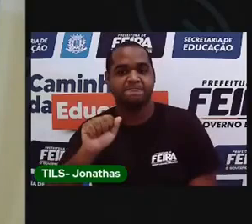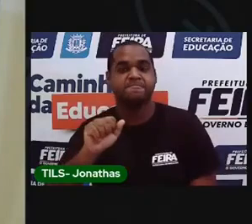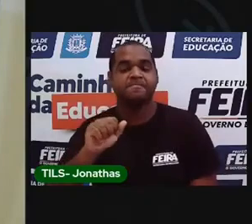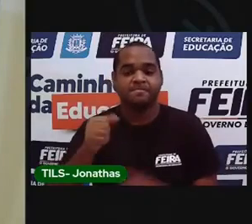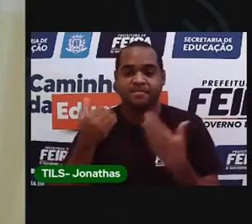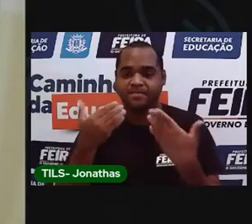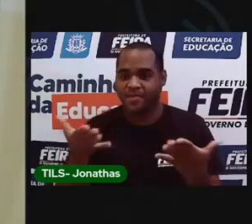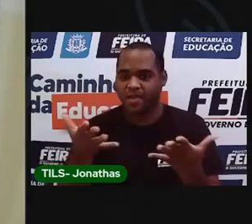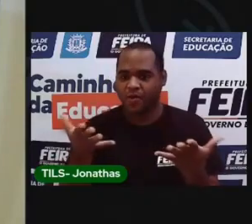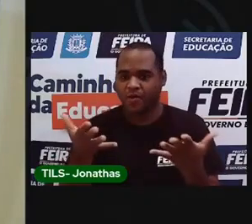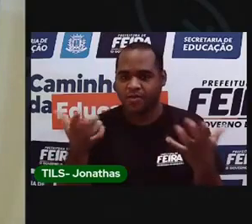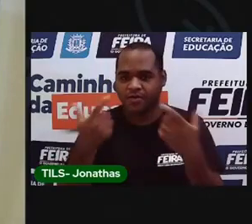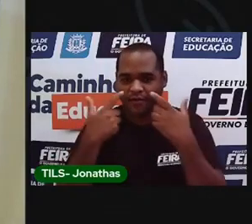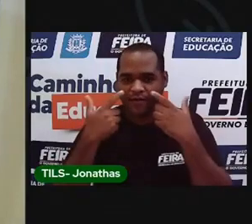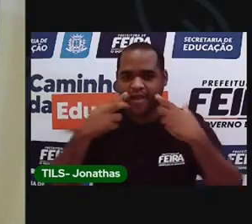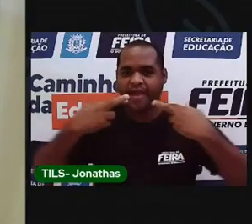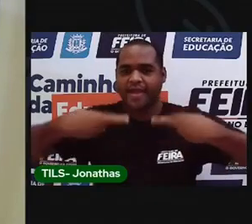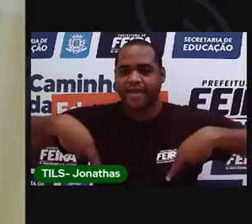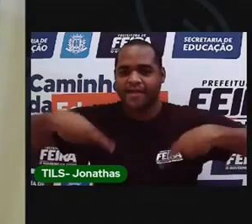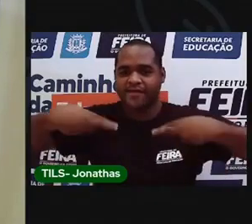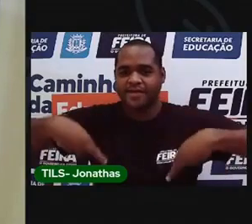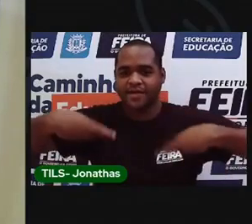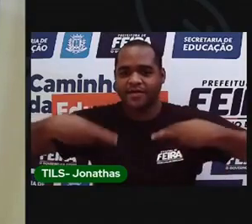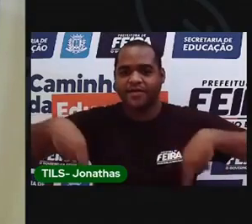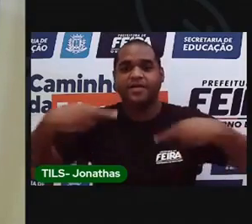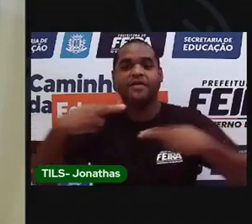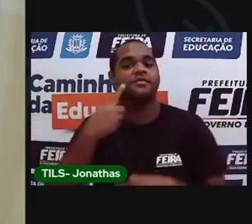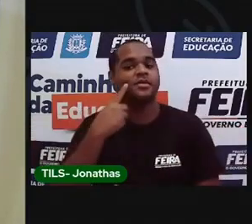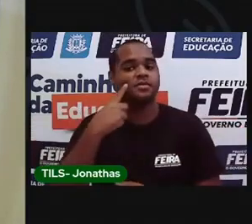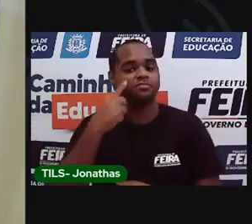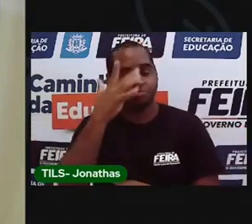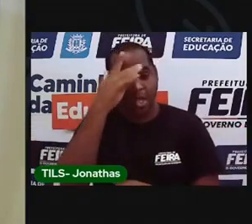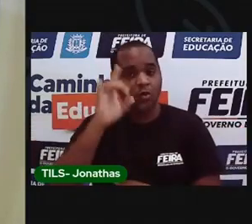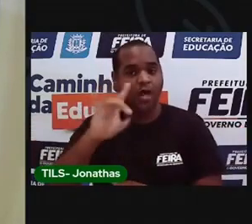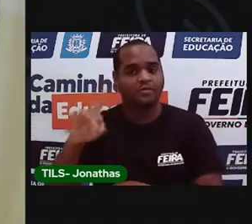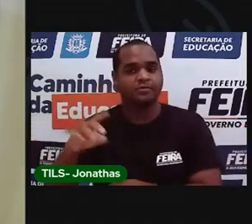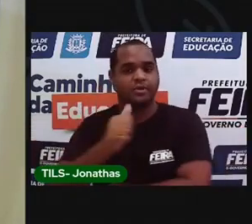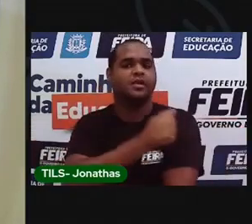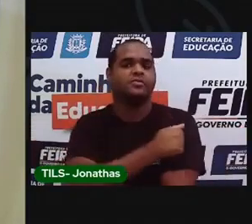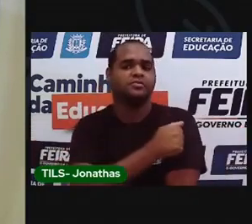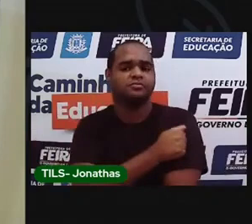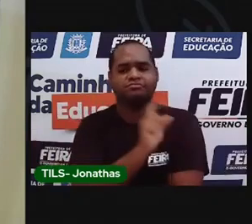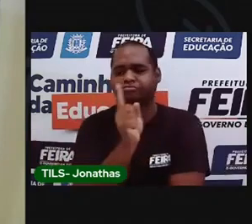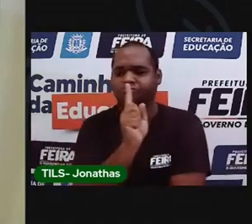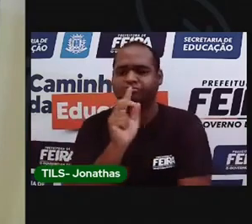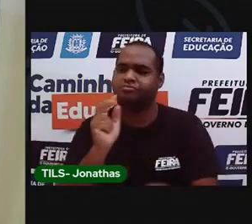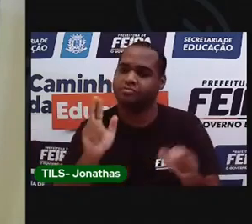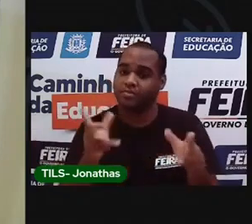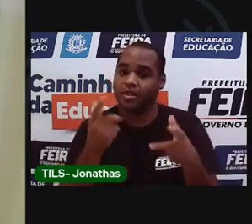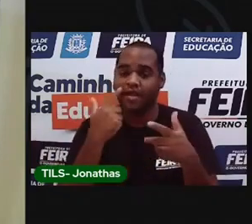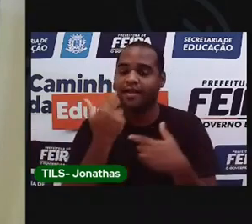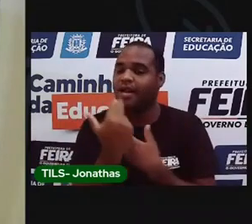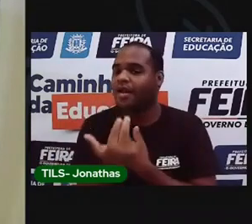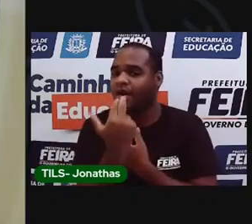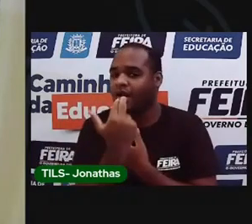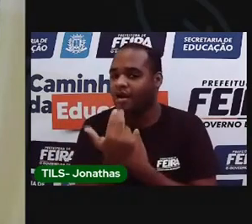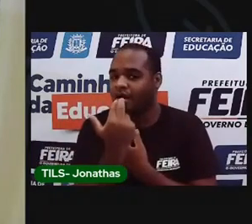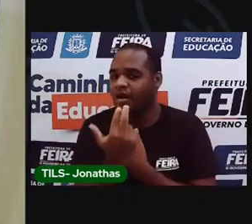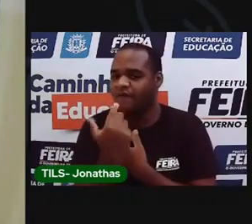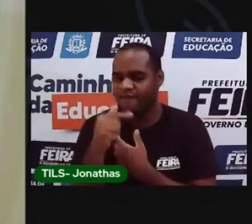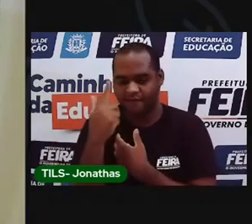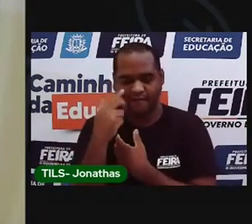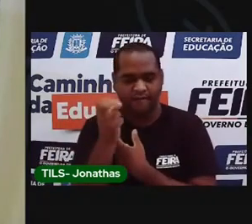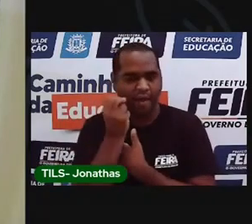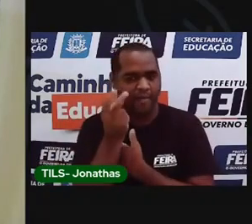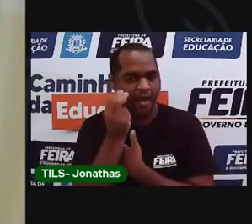vamos fazer uma pequena revisão, pra não prejudicar nenhum aluno. Nós vamos ter aula de linguagem, vamos ficar todos muito